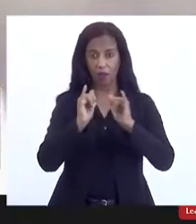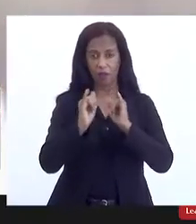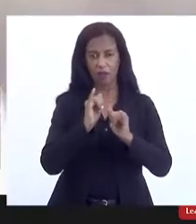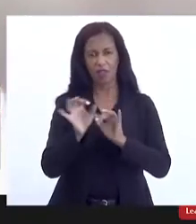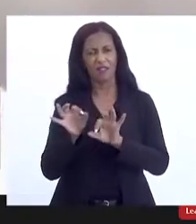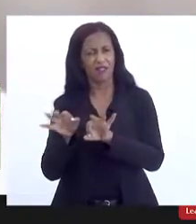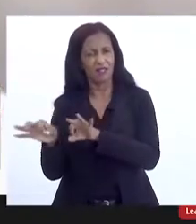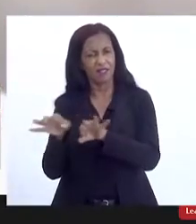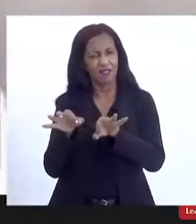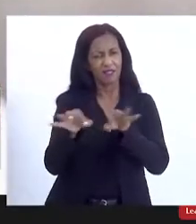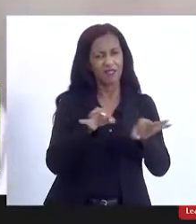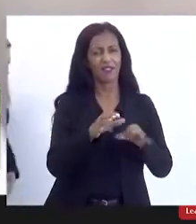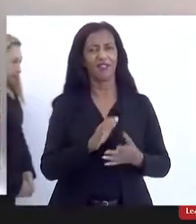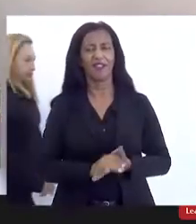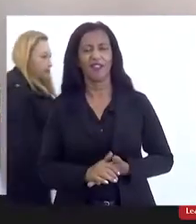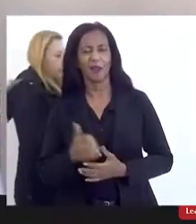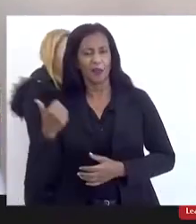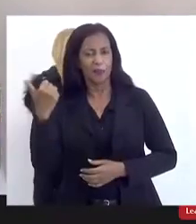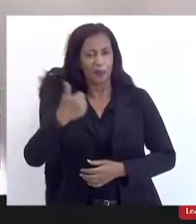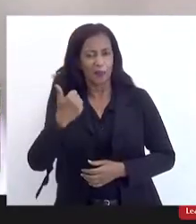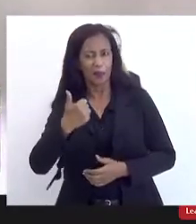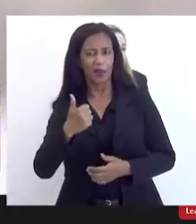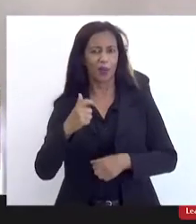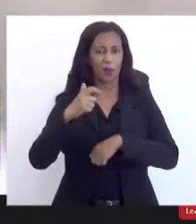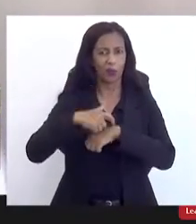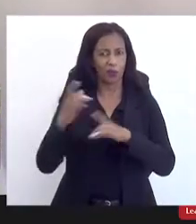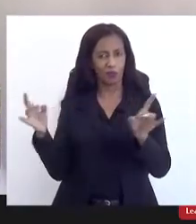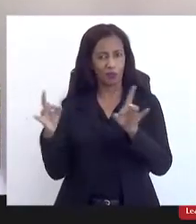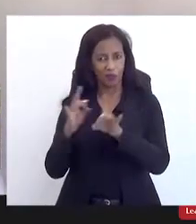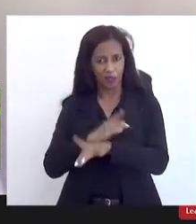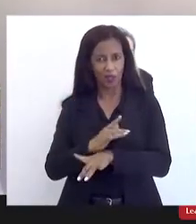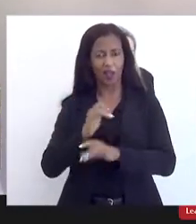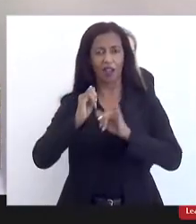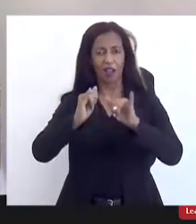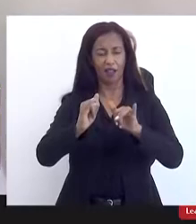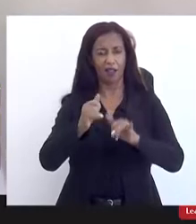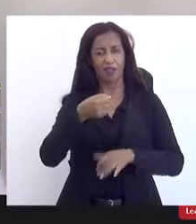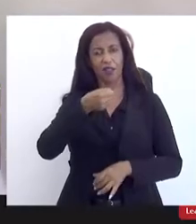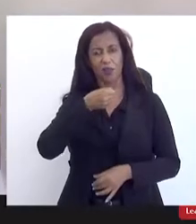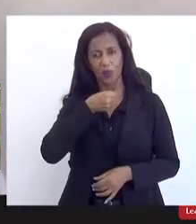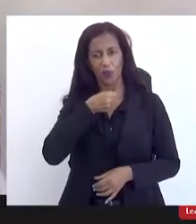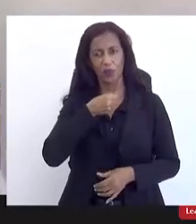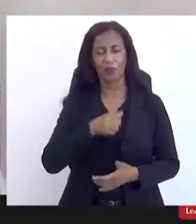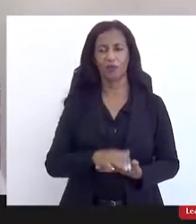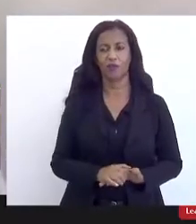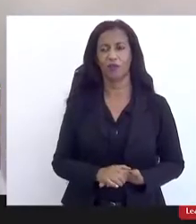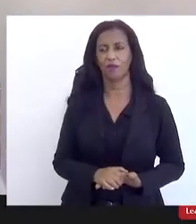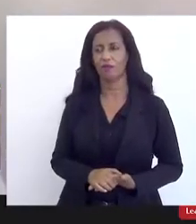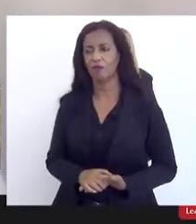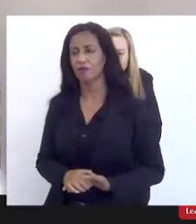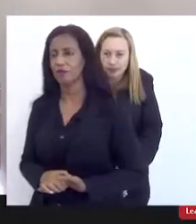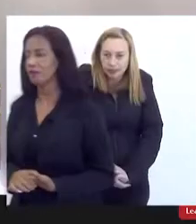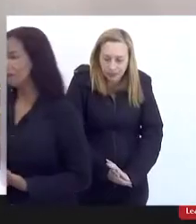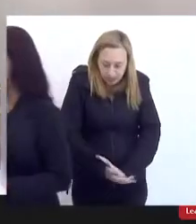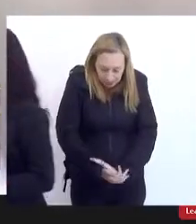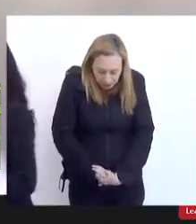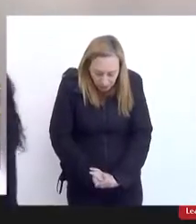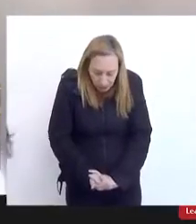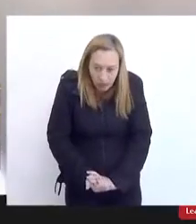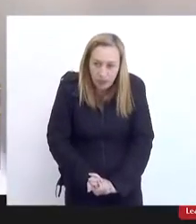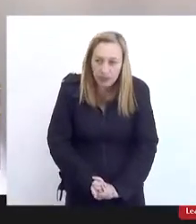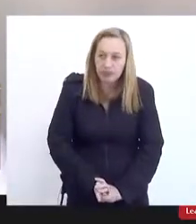jeitinho, avisa no chat primeiro, quando o tempo se encerrar avisa no microfone, mas vamos trabalhar para tentar